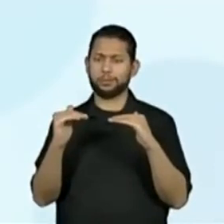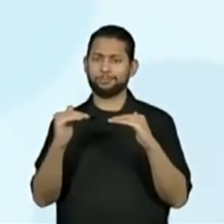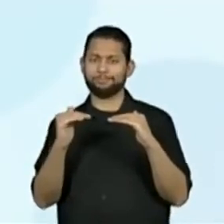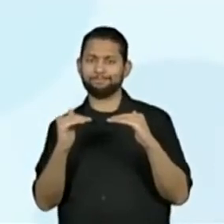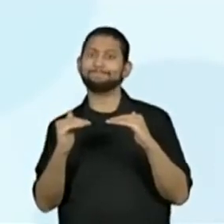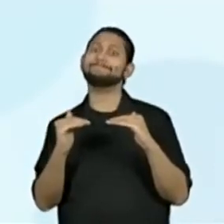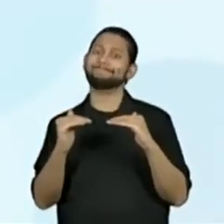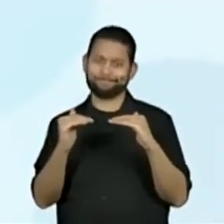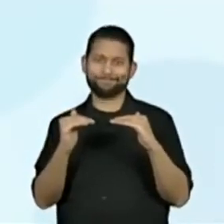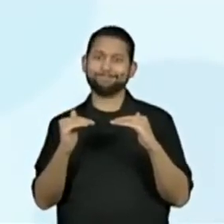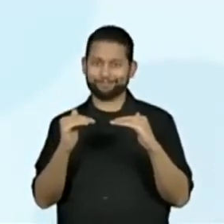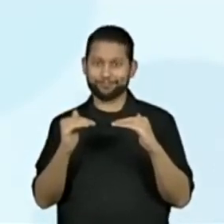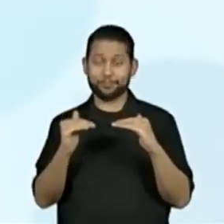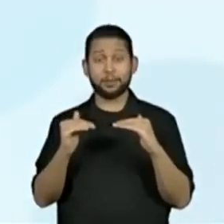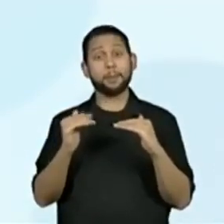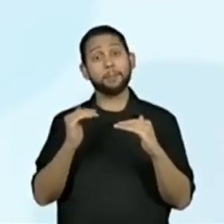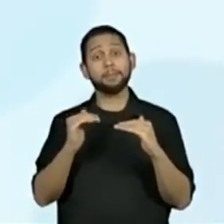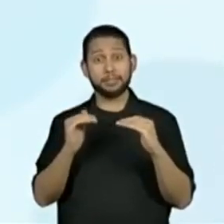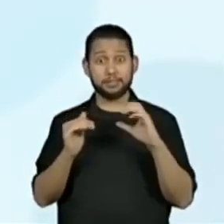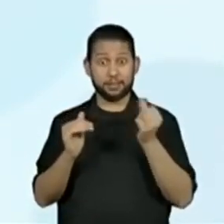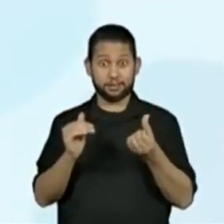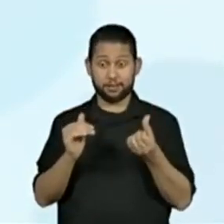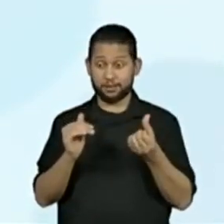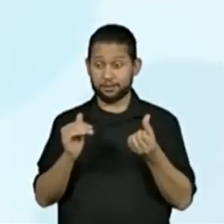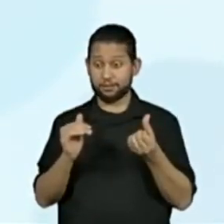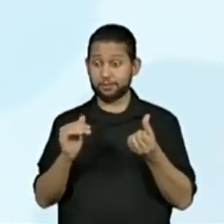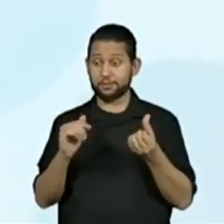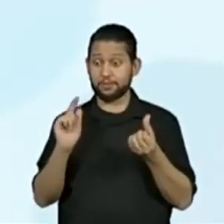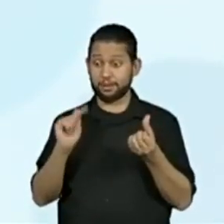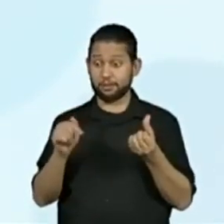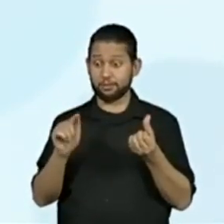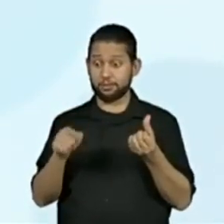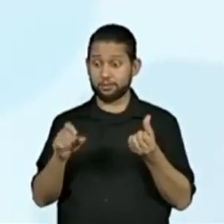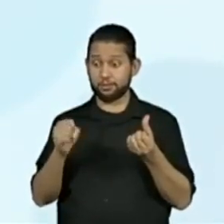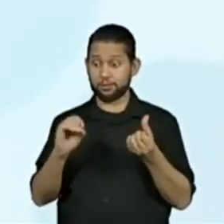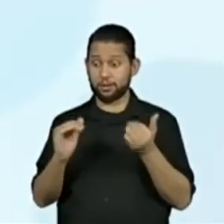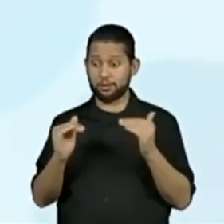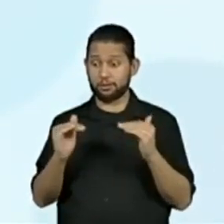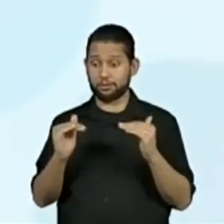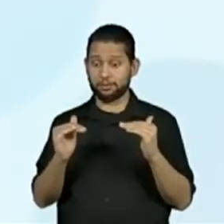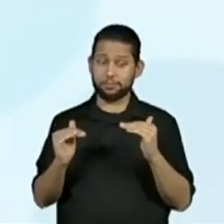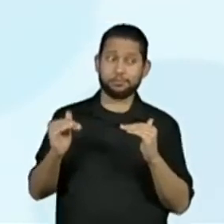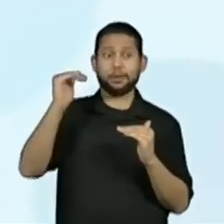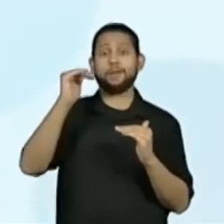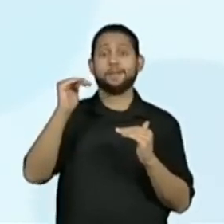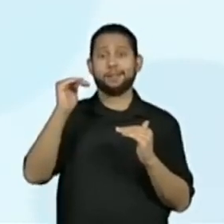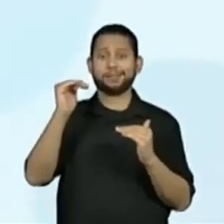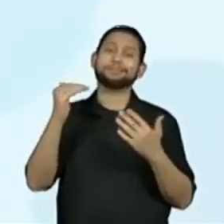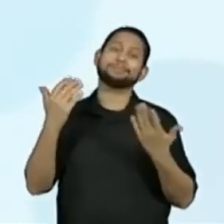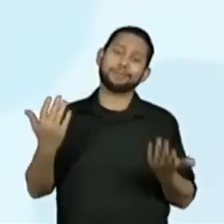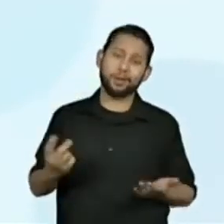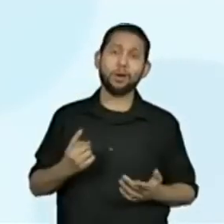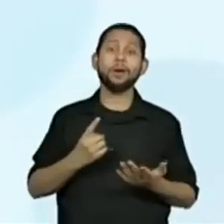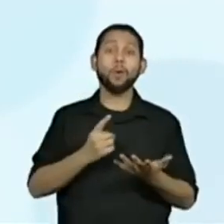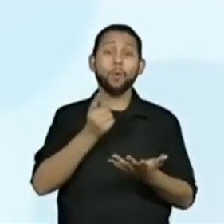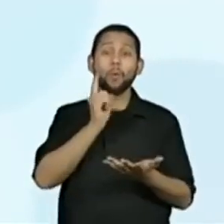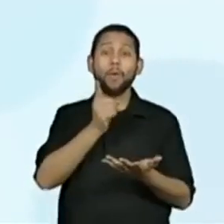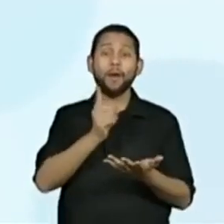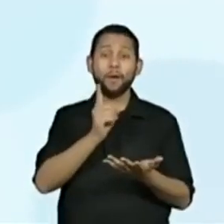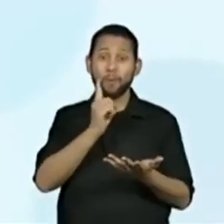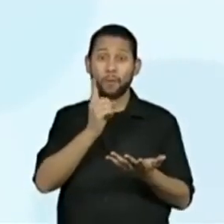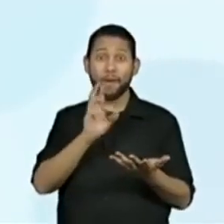portanto, o valor pago por cada maçã foi maior que R$,00.